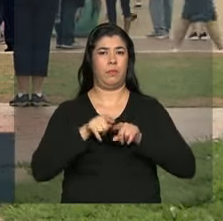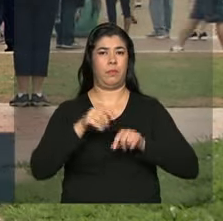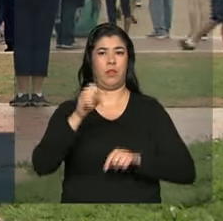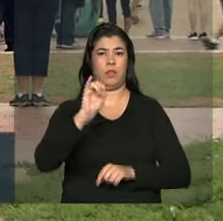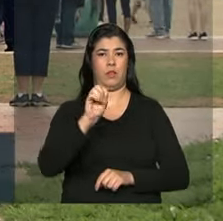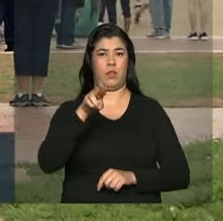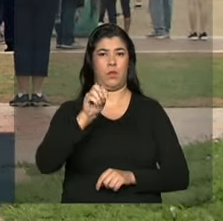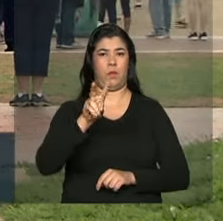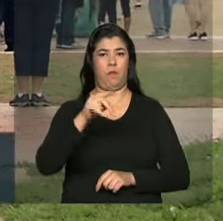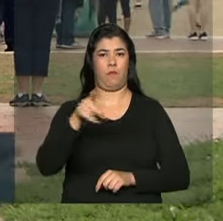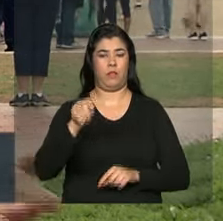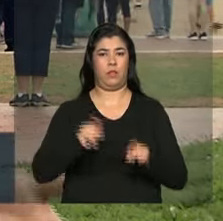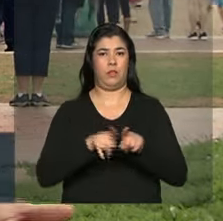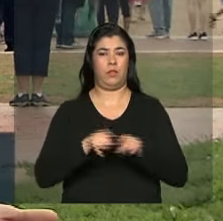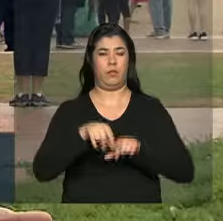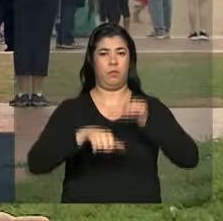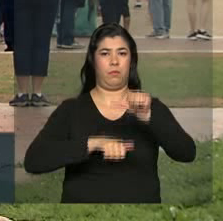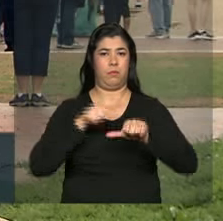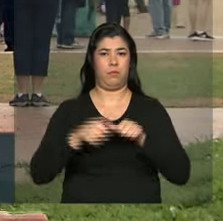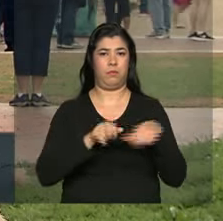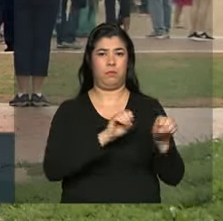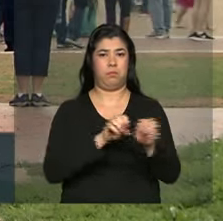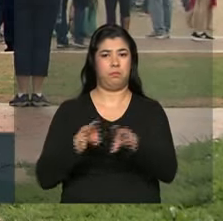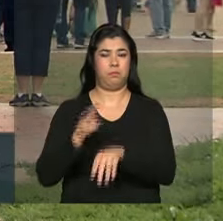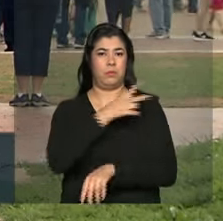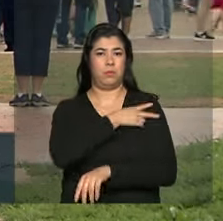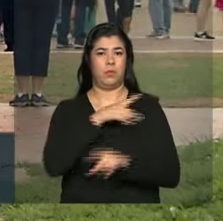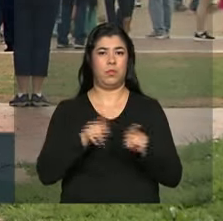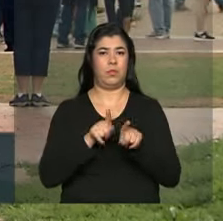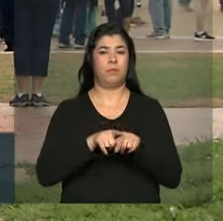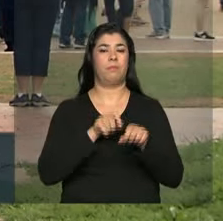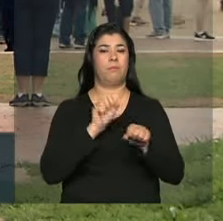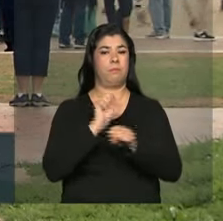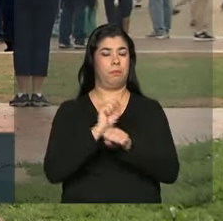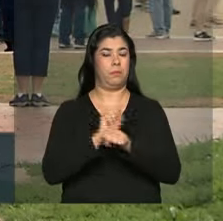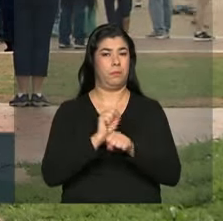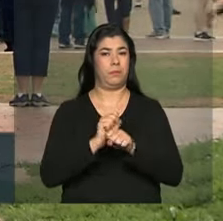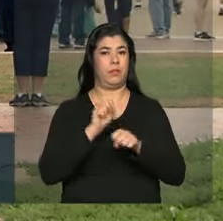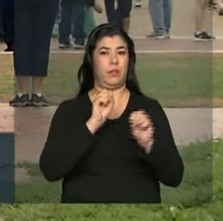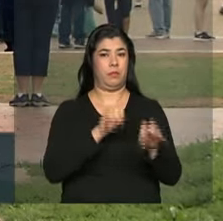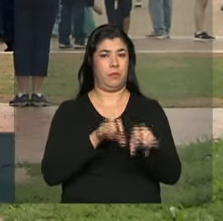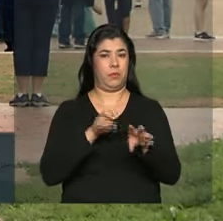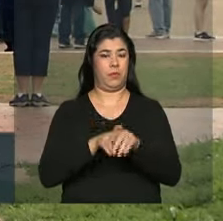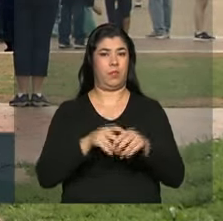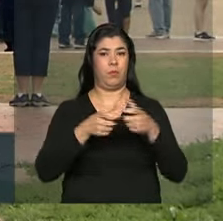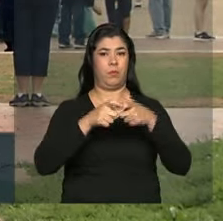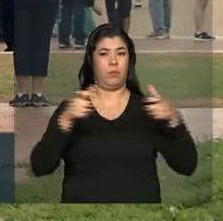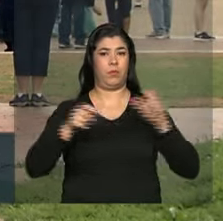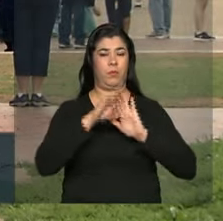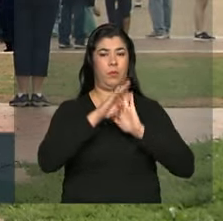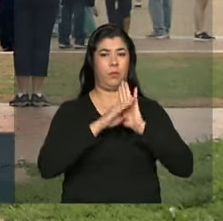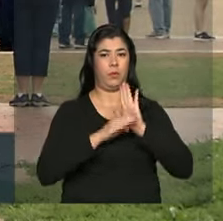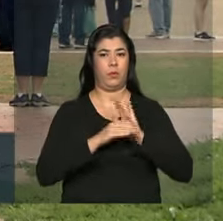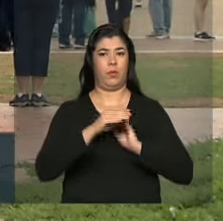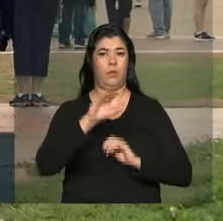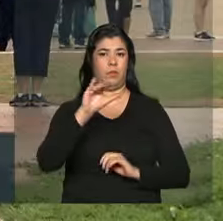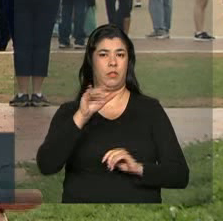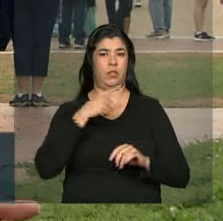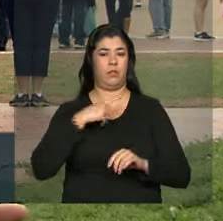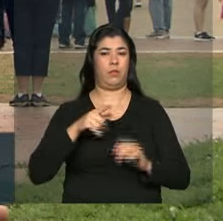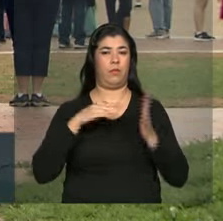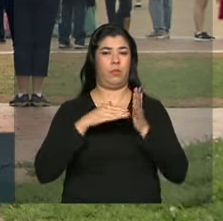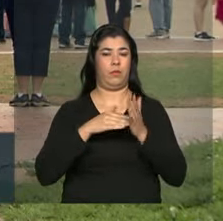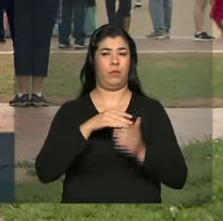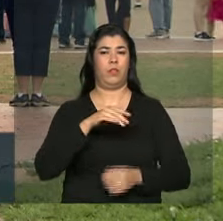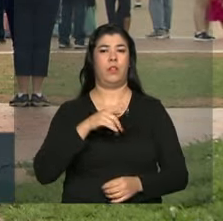educação técnica. Na área educacional também é esperada uma expansão do programa Ciências Sem Fronteiras. Os Estados